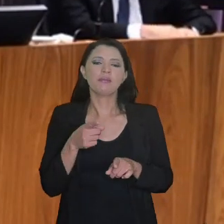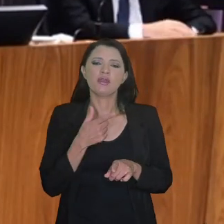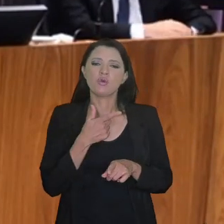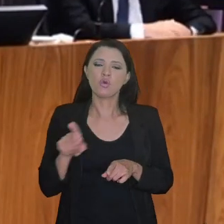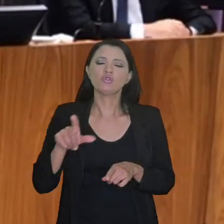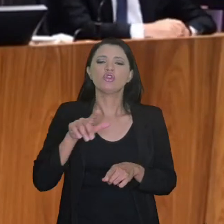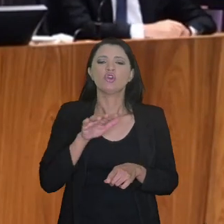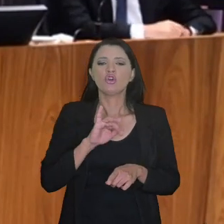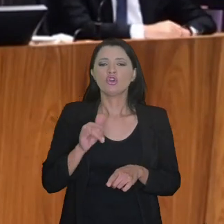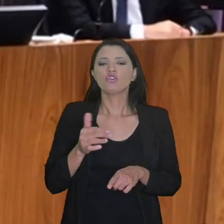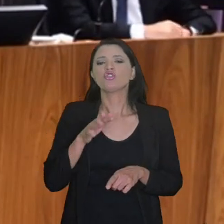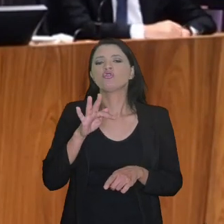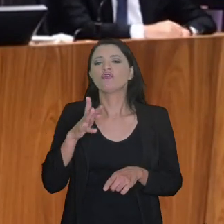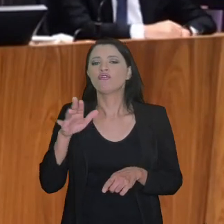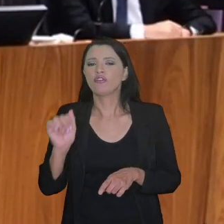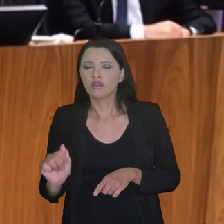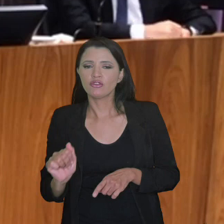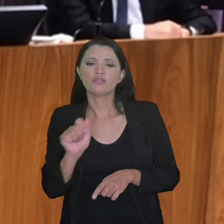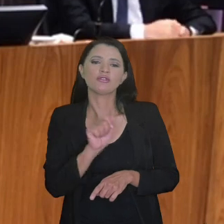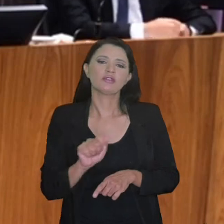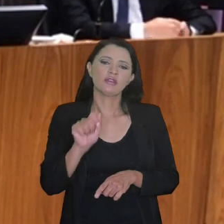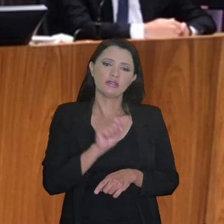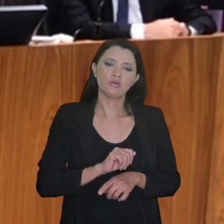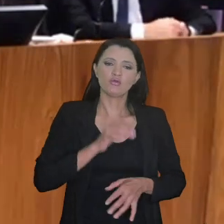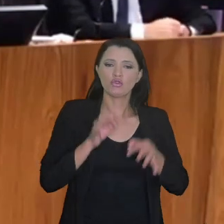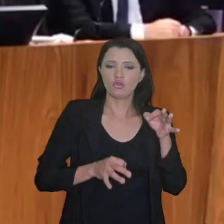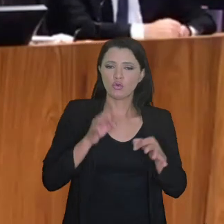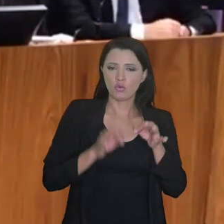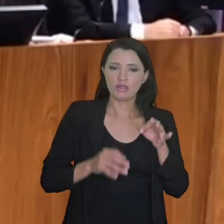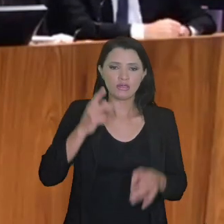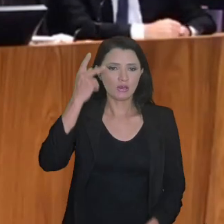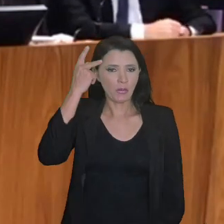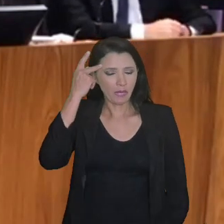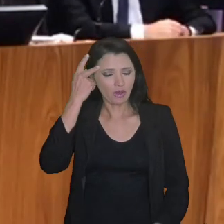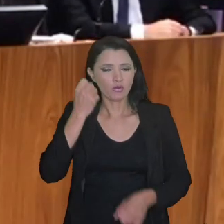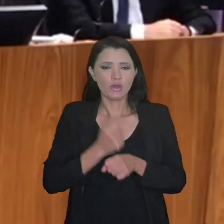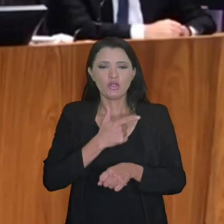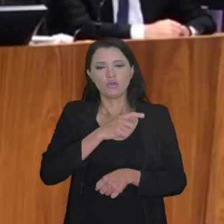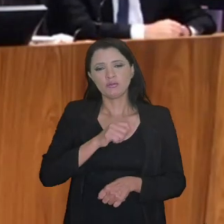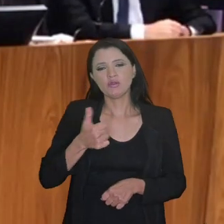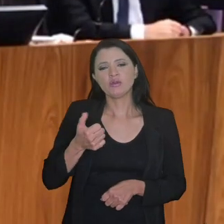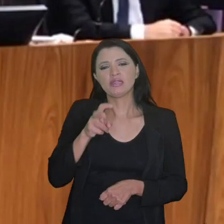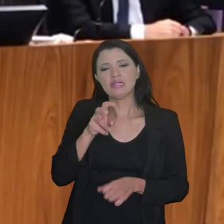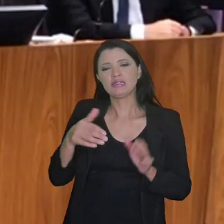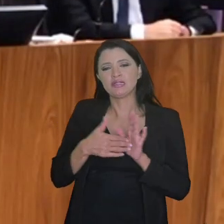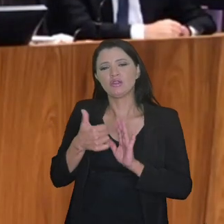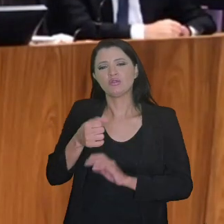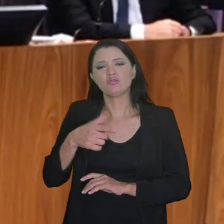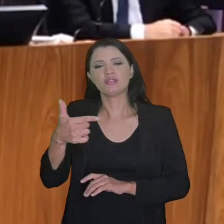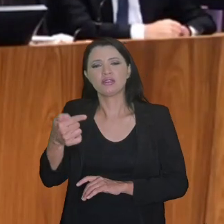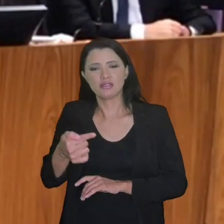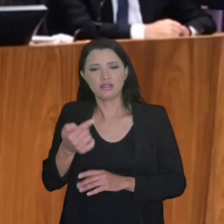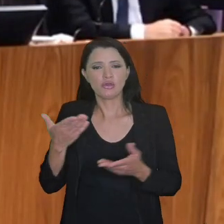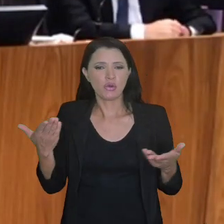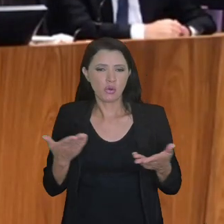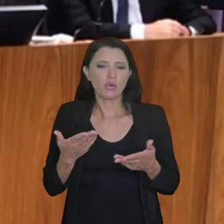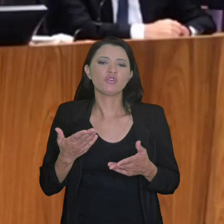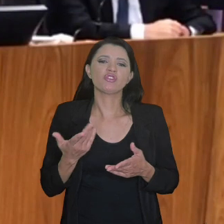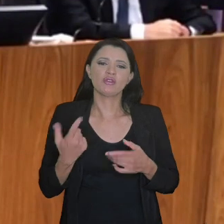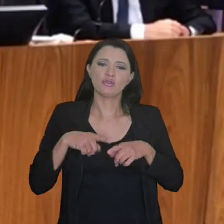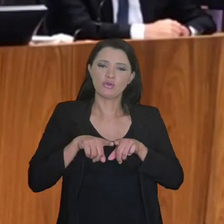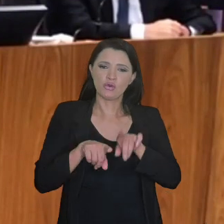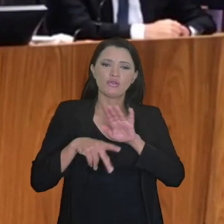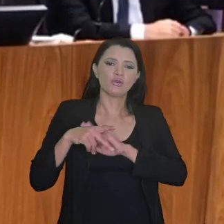e ele presidiu também a AJUFESP, Associação de Juízes Federais de São Paulo e Mato Grosso do Sul de 2015 a 2007, hoje ele é